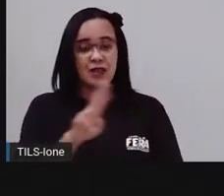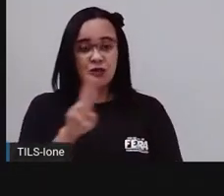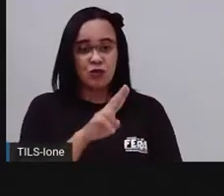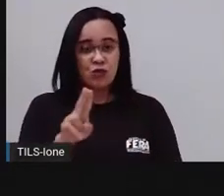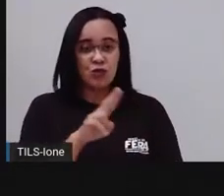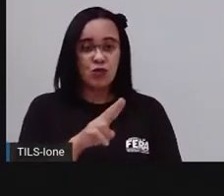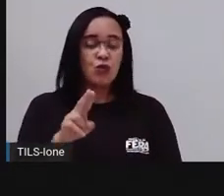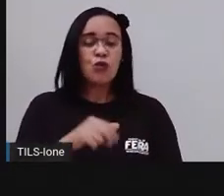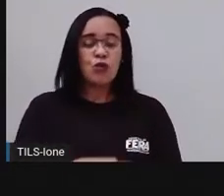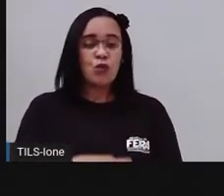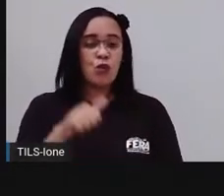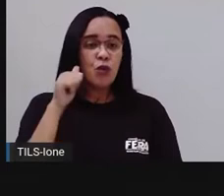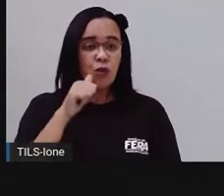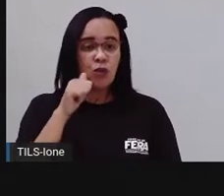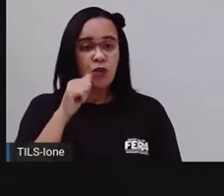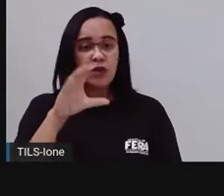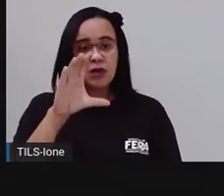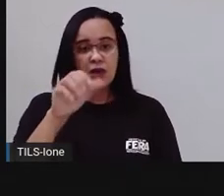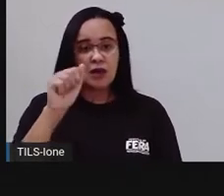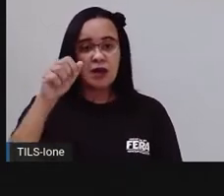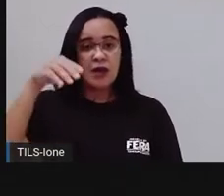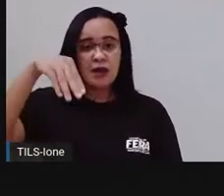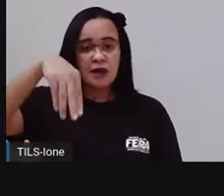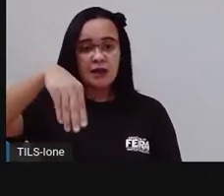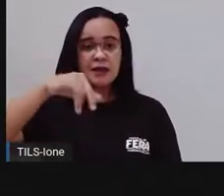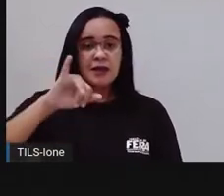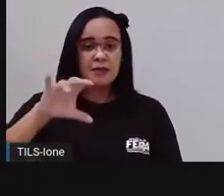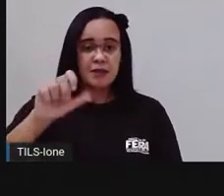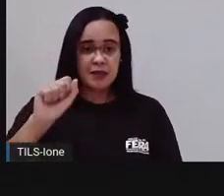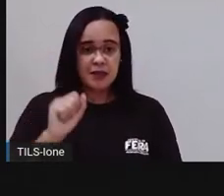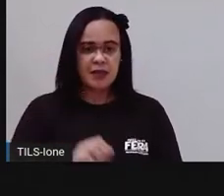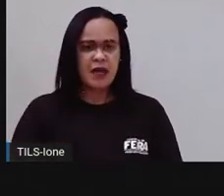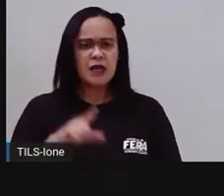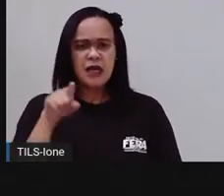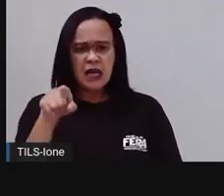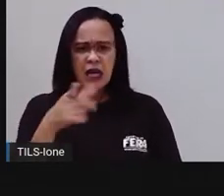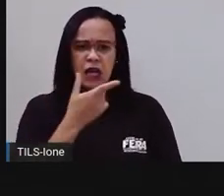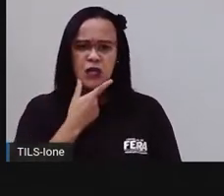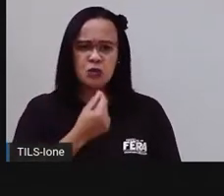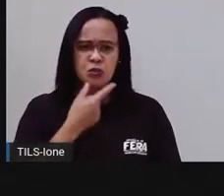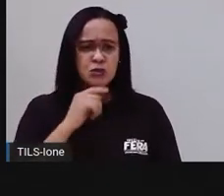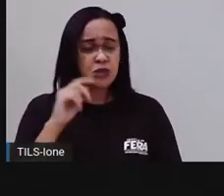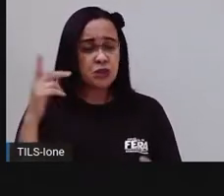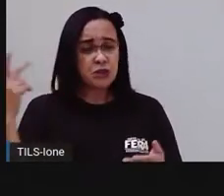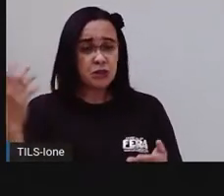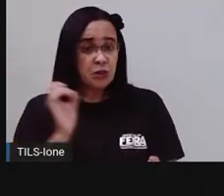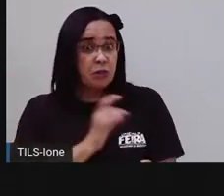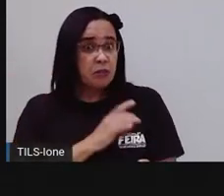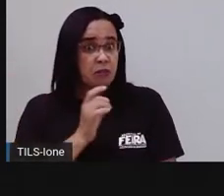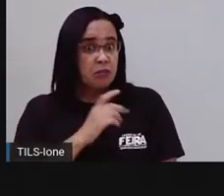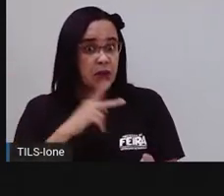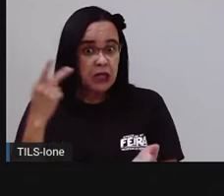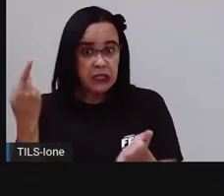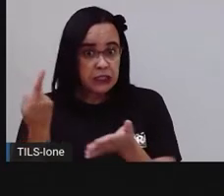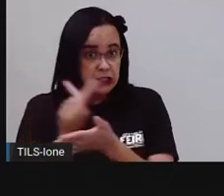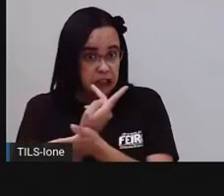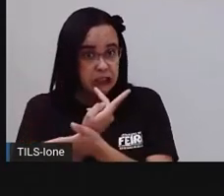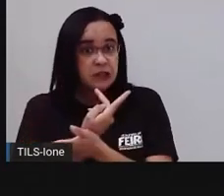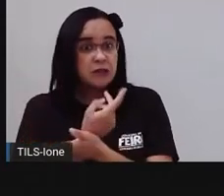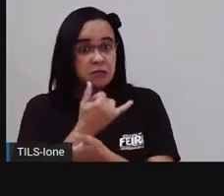Calcini, tá bom? Então, o menino que tinha medo de errar. Olha só a capa, né? Parece que ele tá assim